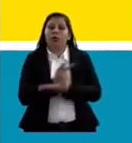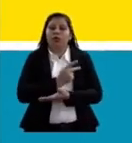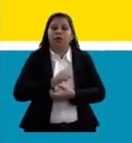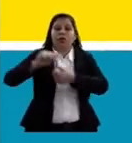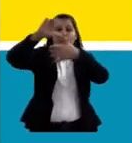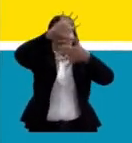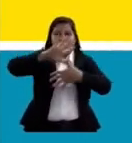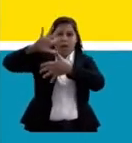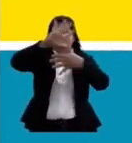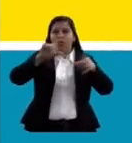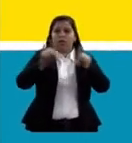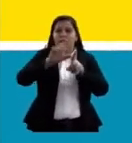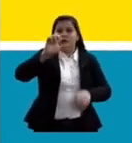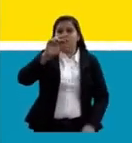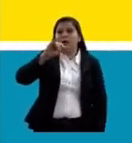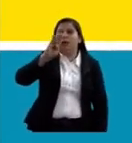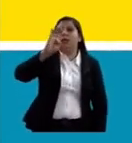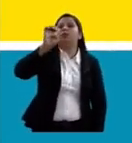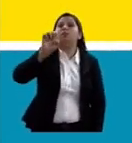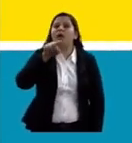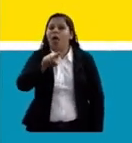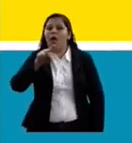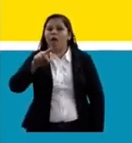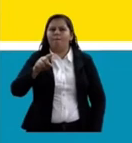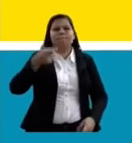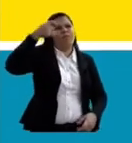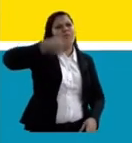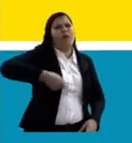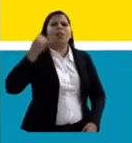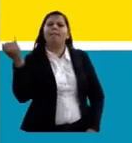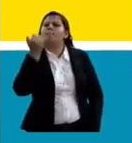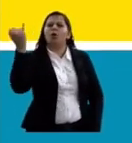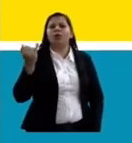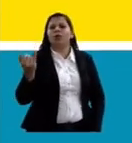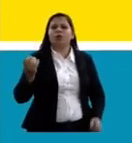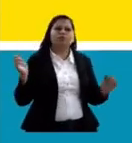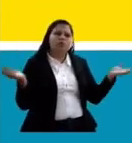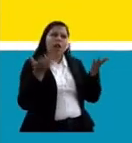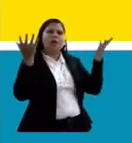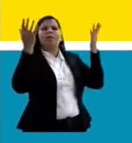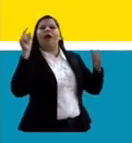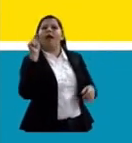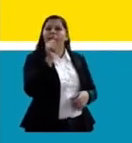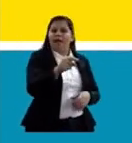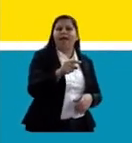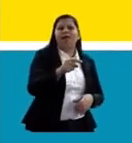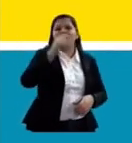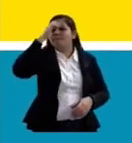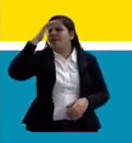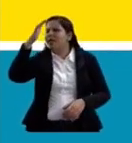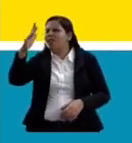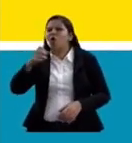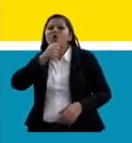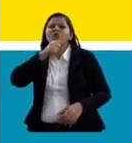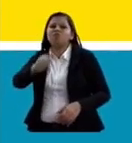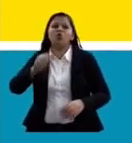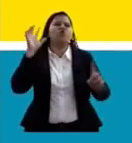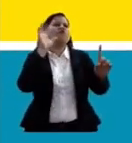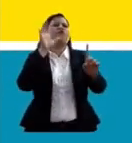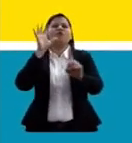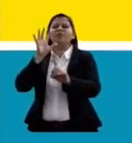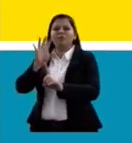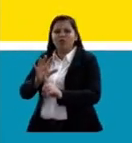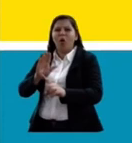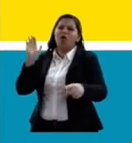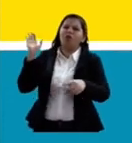importância de celebrar este pensador ímpar que tanto influenciou a educação em diversas regiões do mundo. Bom,